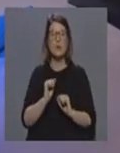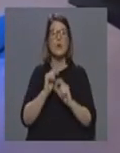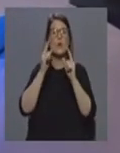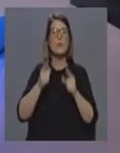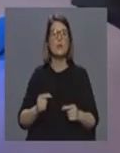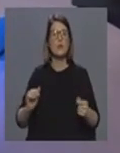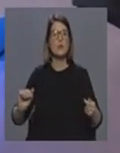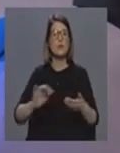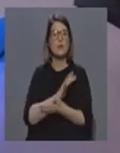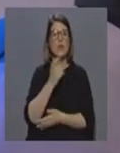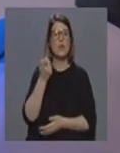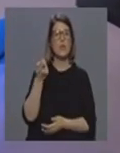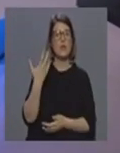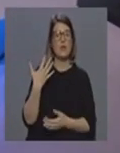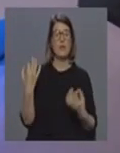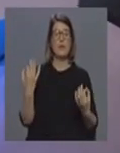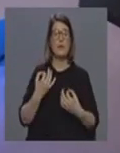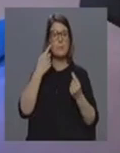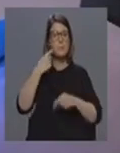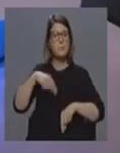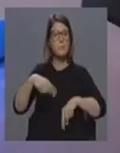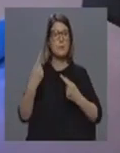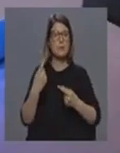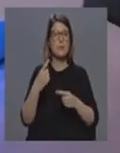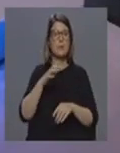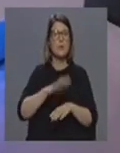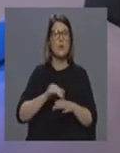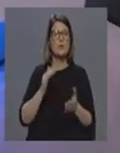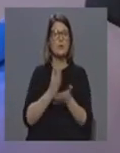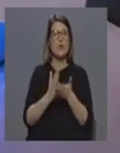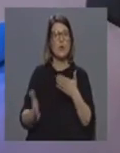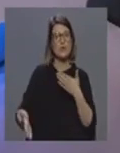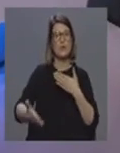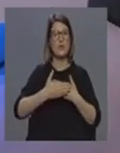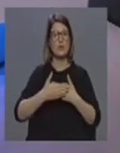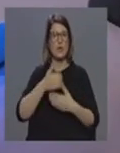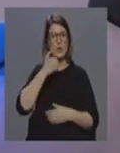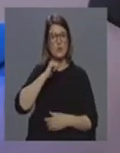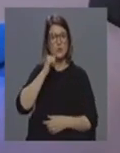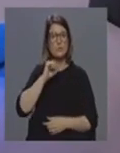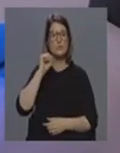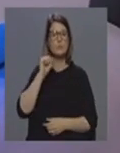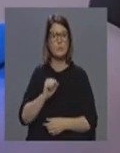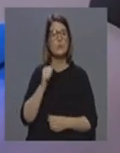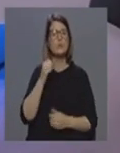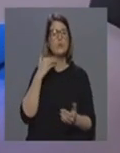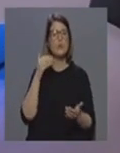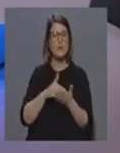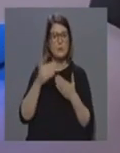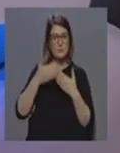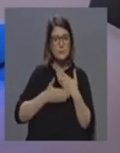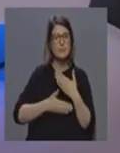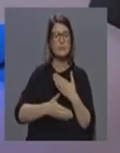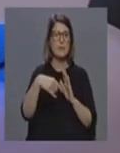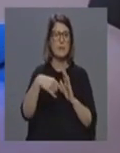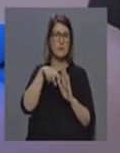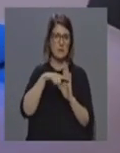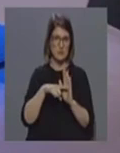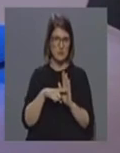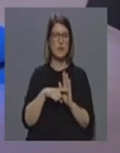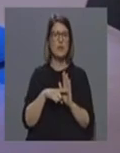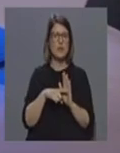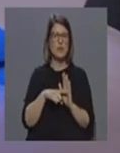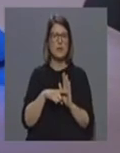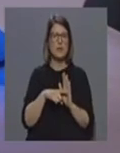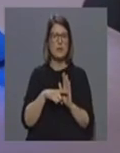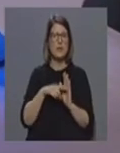uma notícia de última hora, a questão do encerramento das escolas nos Açores, a partir da próxima segunda-feira, uma medida, aliás, que foi tomada também